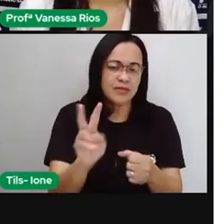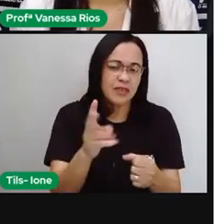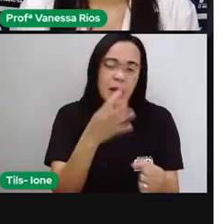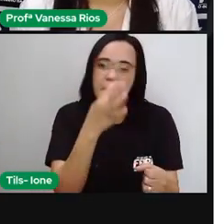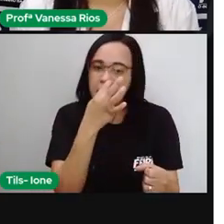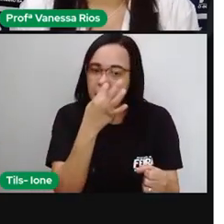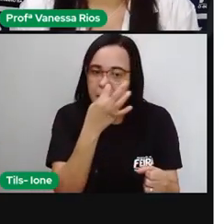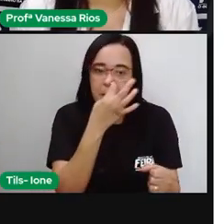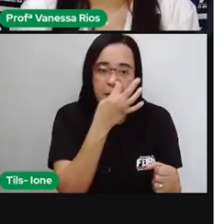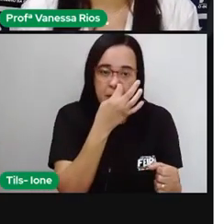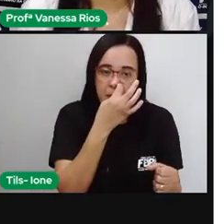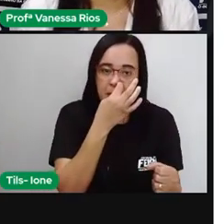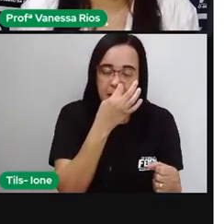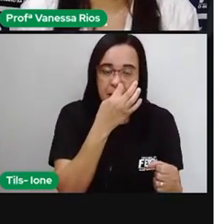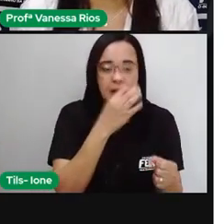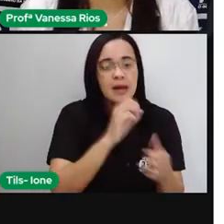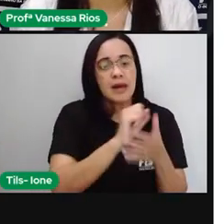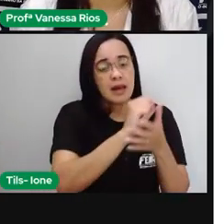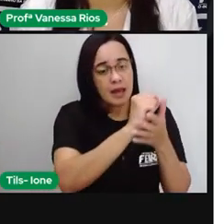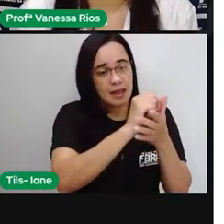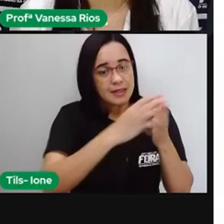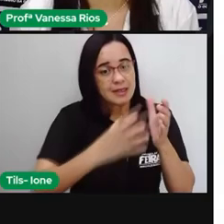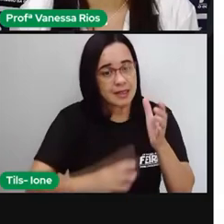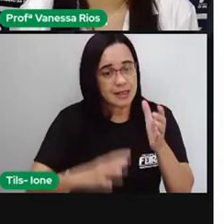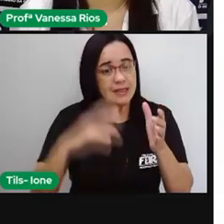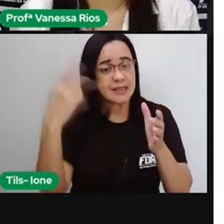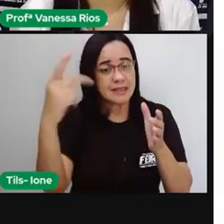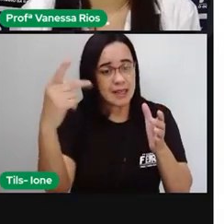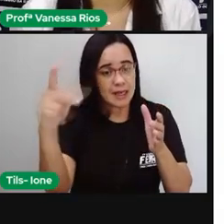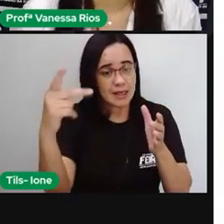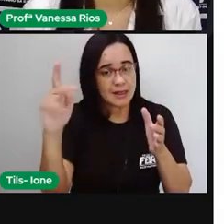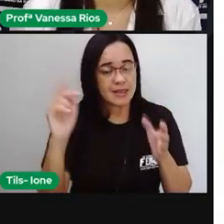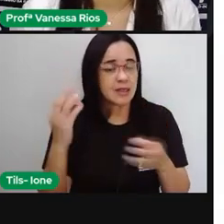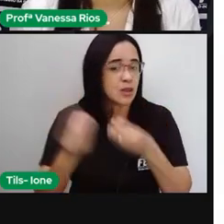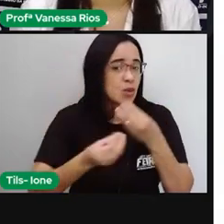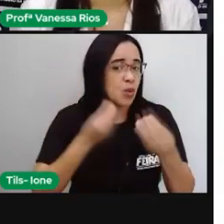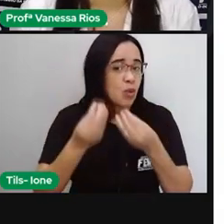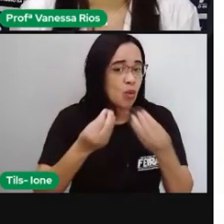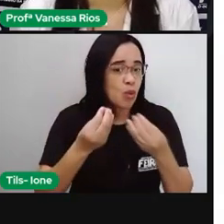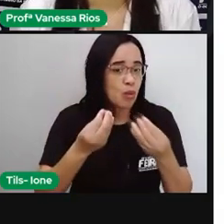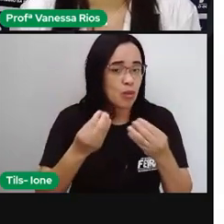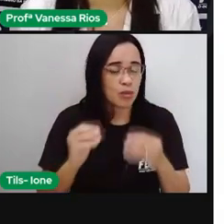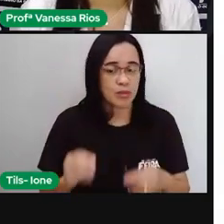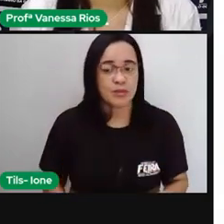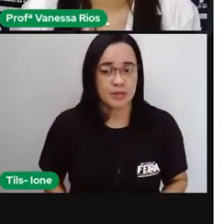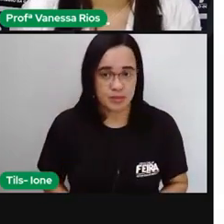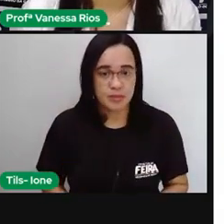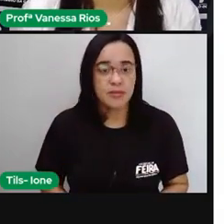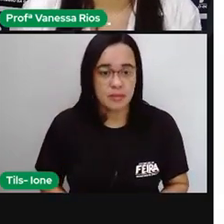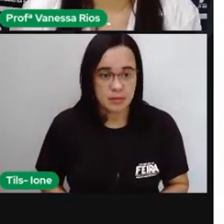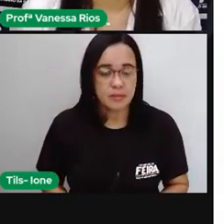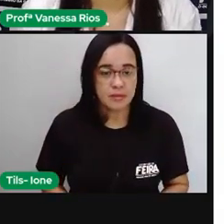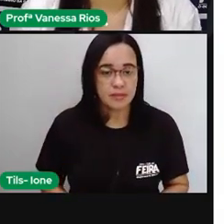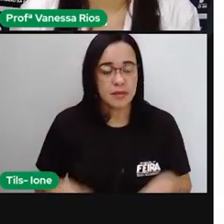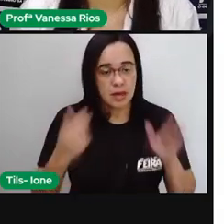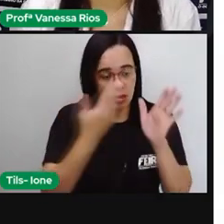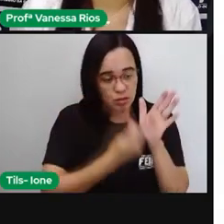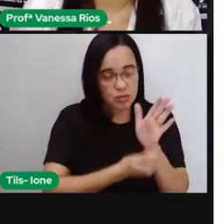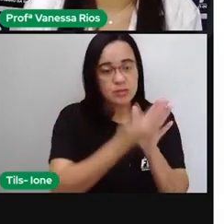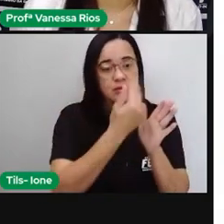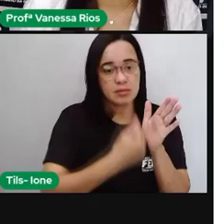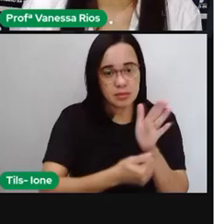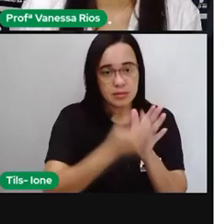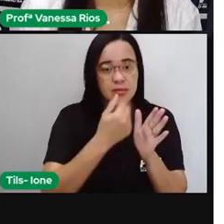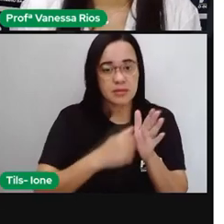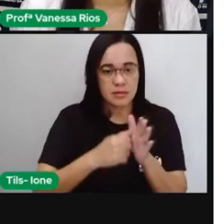uma característica interessante, né, das obras de Miró, que é toda essa configuração da imagem em relação à